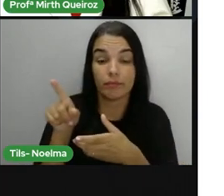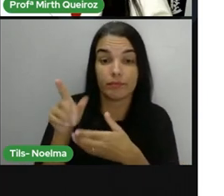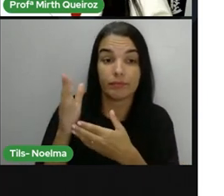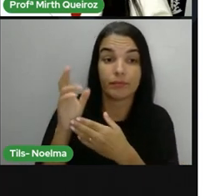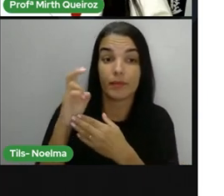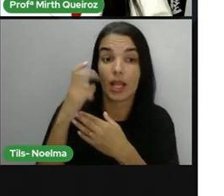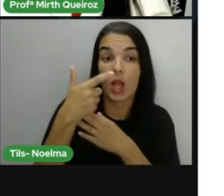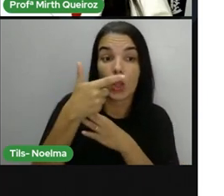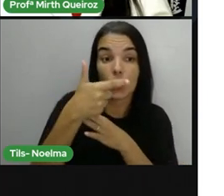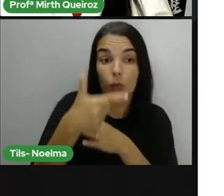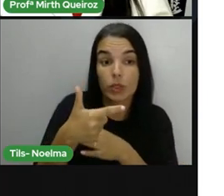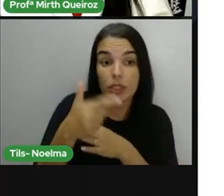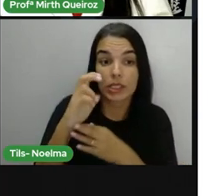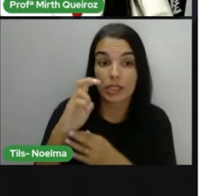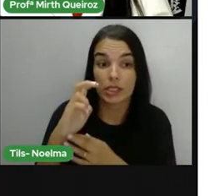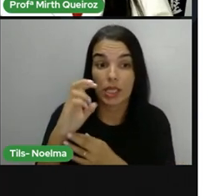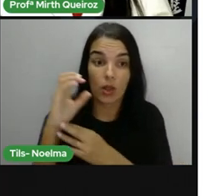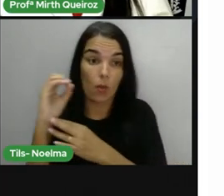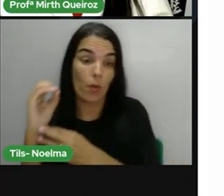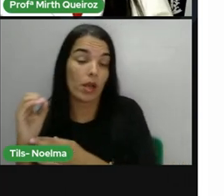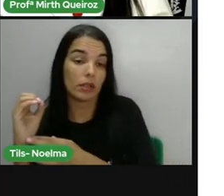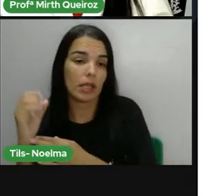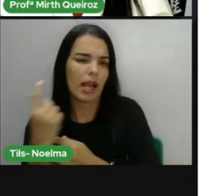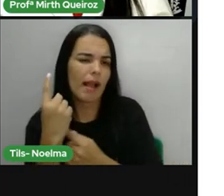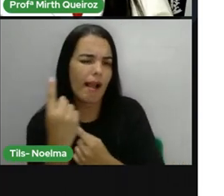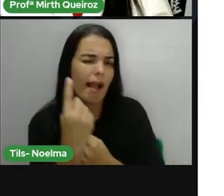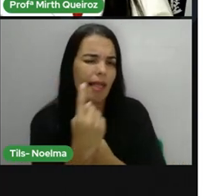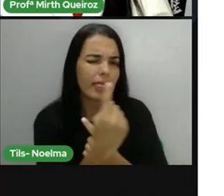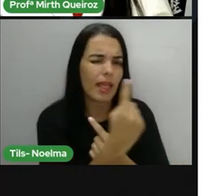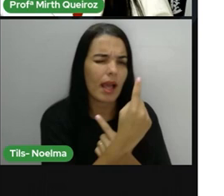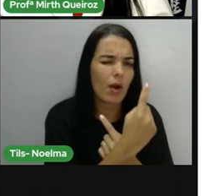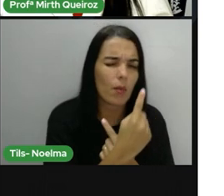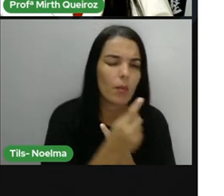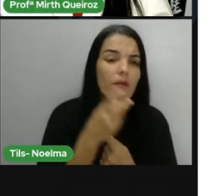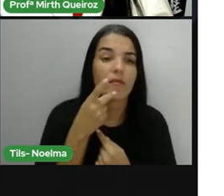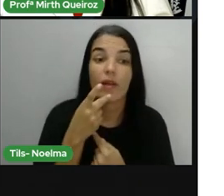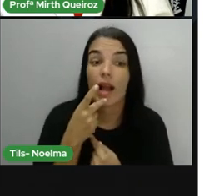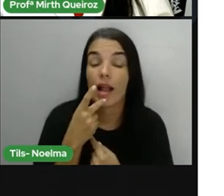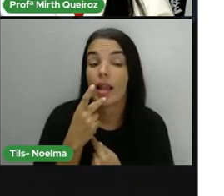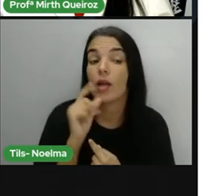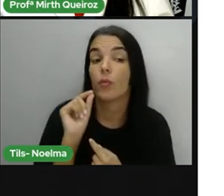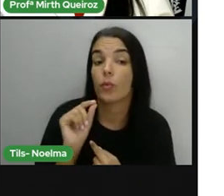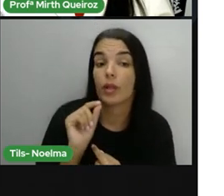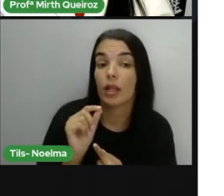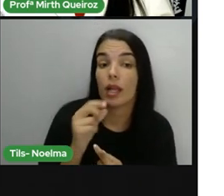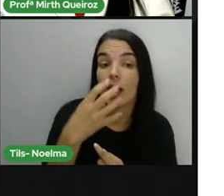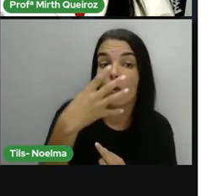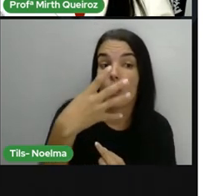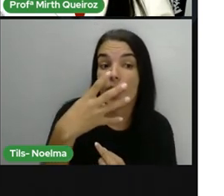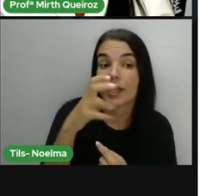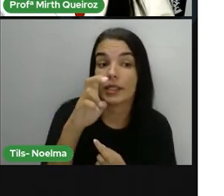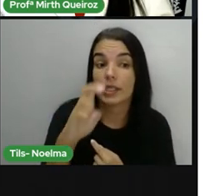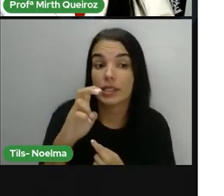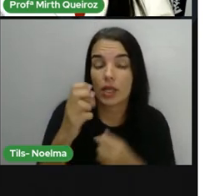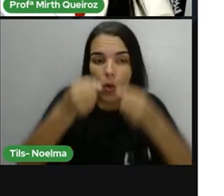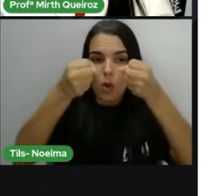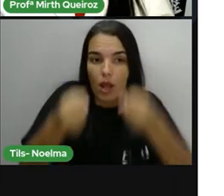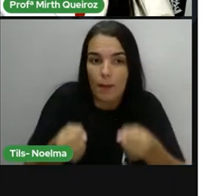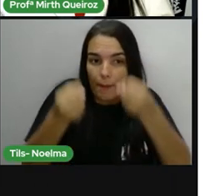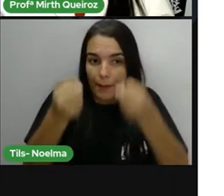sacas de umbu. Cada saca aqui no texto, aqui em cima, né? Tem 45